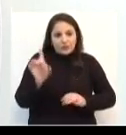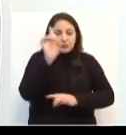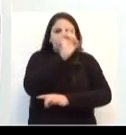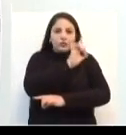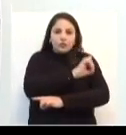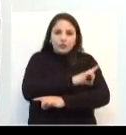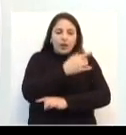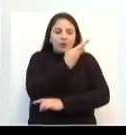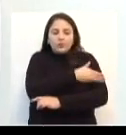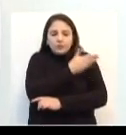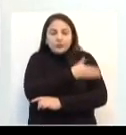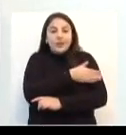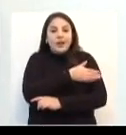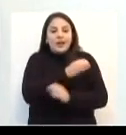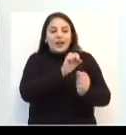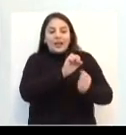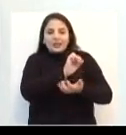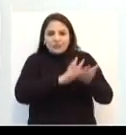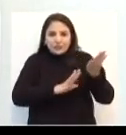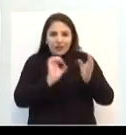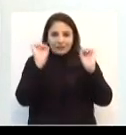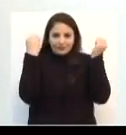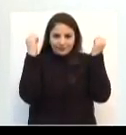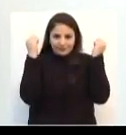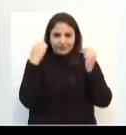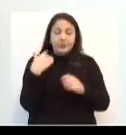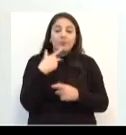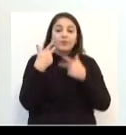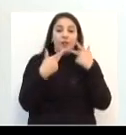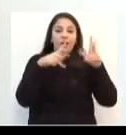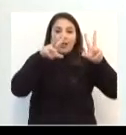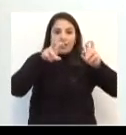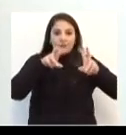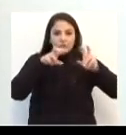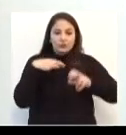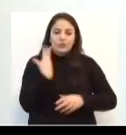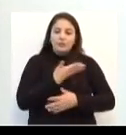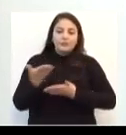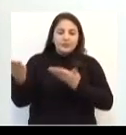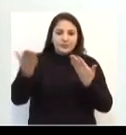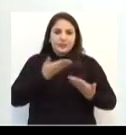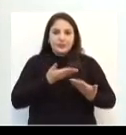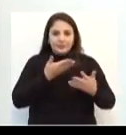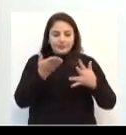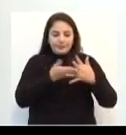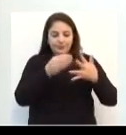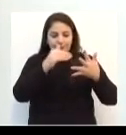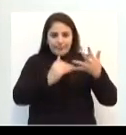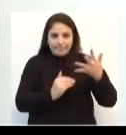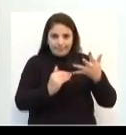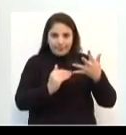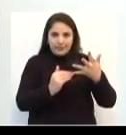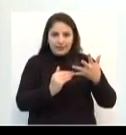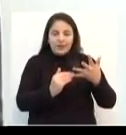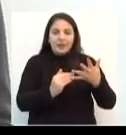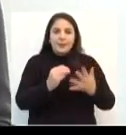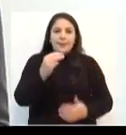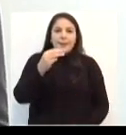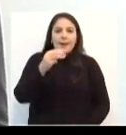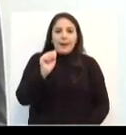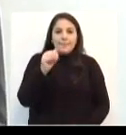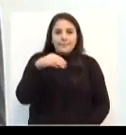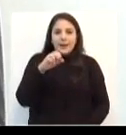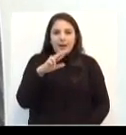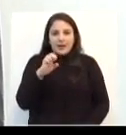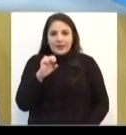a sua rotina, a sua atividade física. Para falar sobre este assunto, eu recebo no segundo bloco do Jornal da Câmara, a